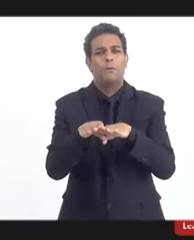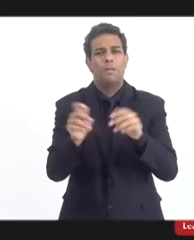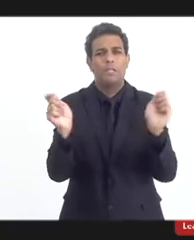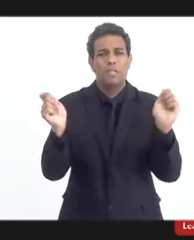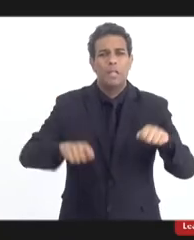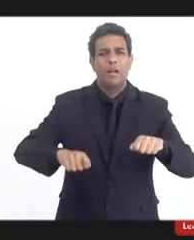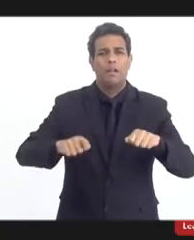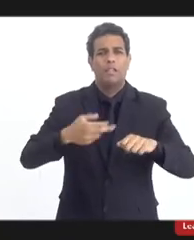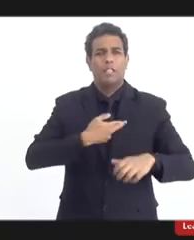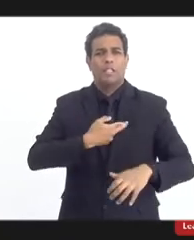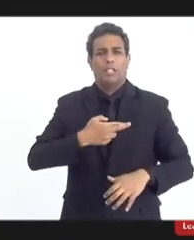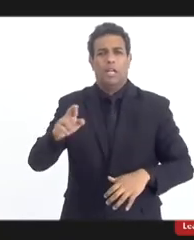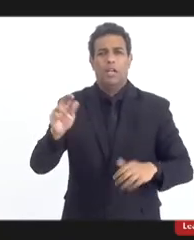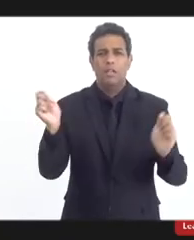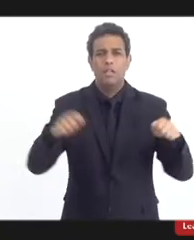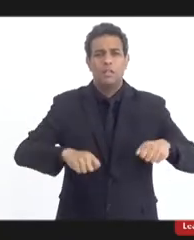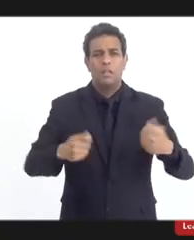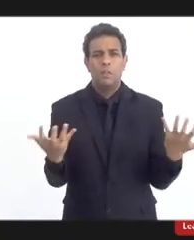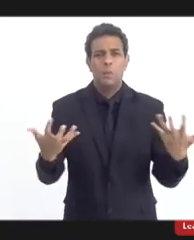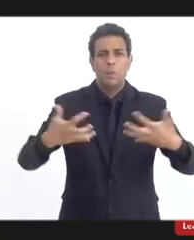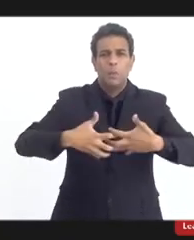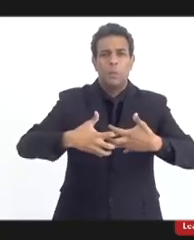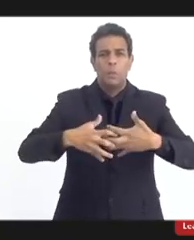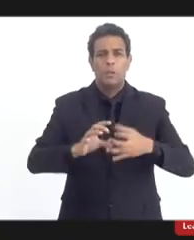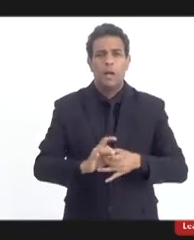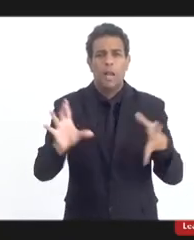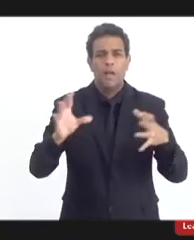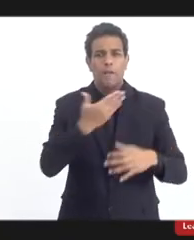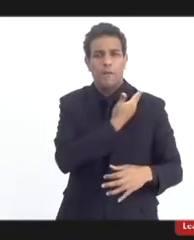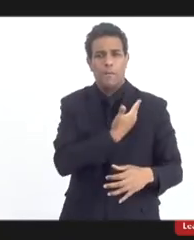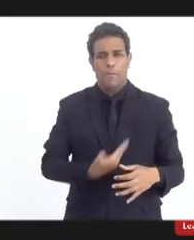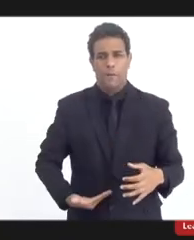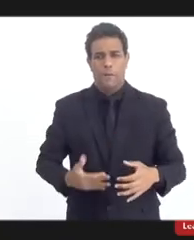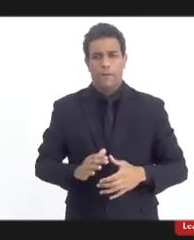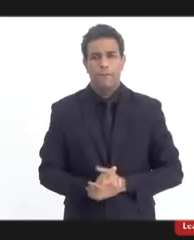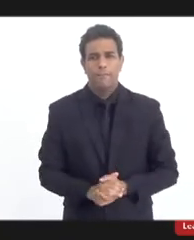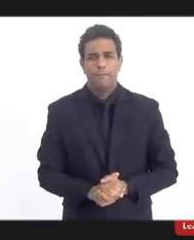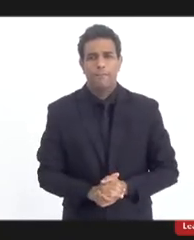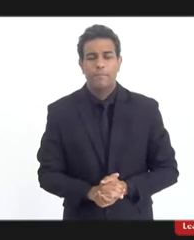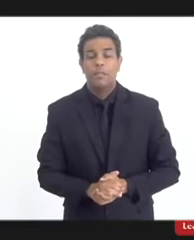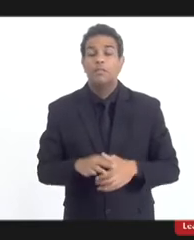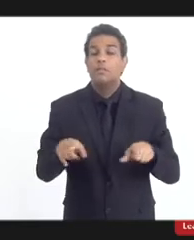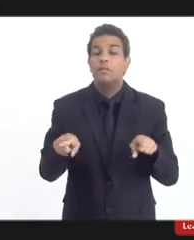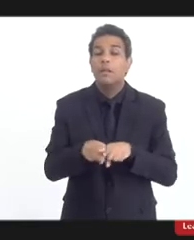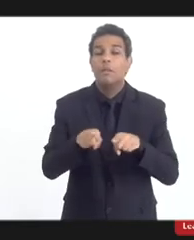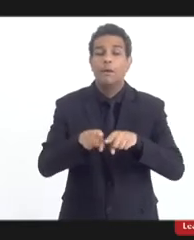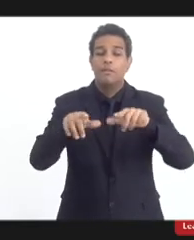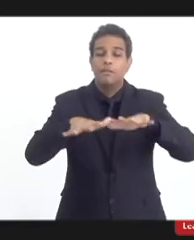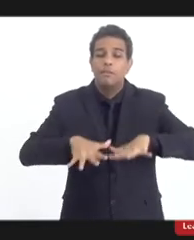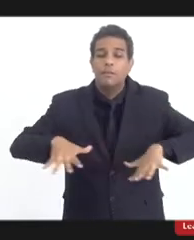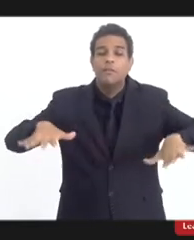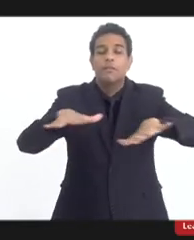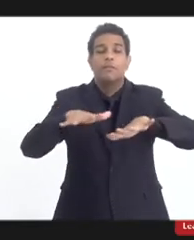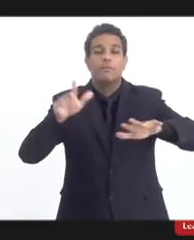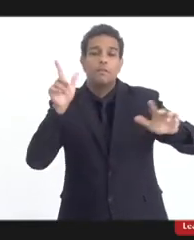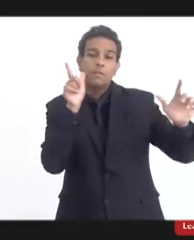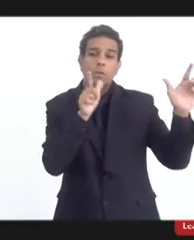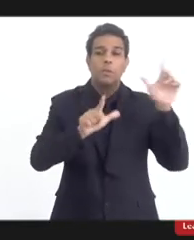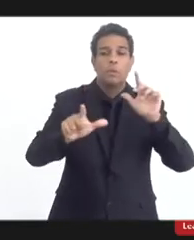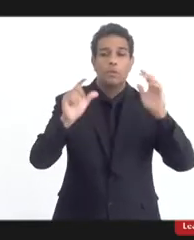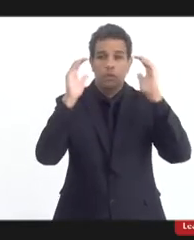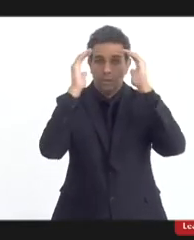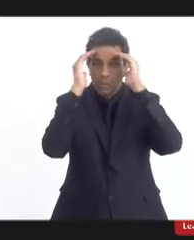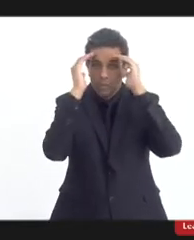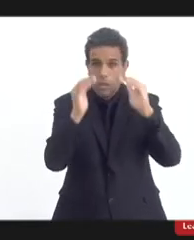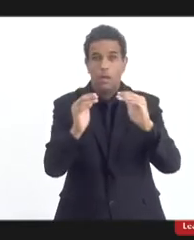possam se manifestar no público ou no privado num ambiente de coexistência, de respeito